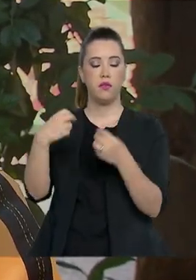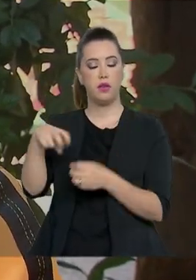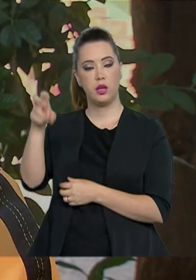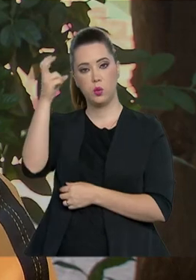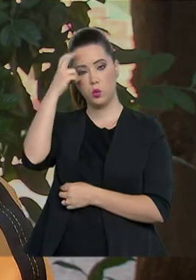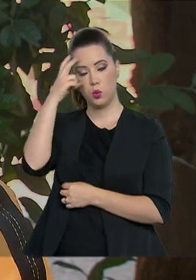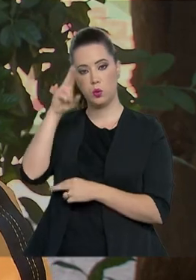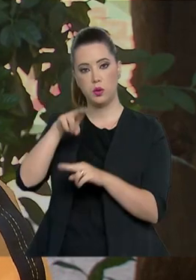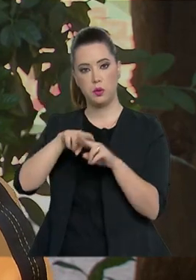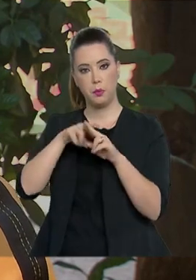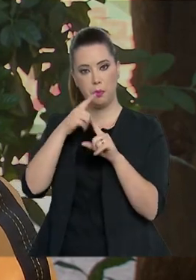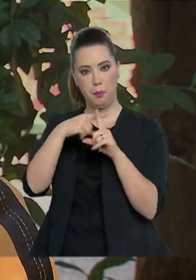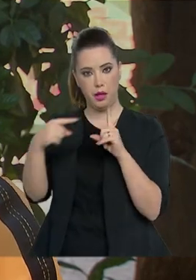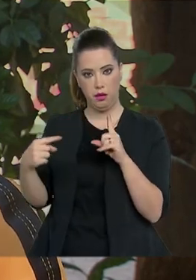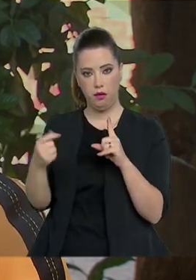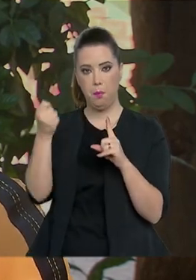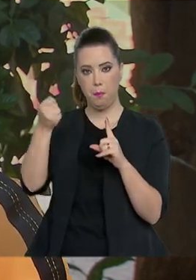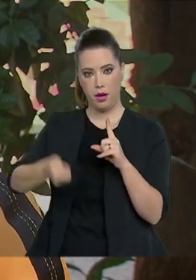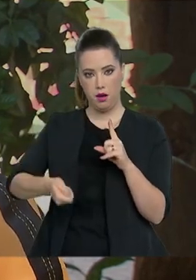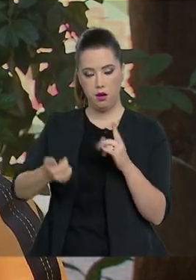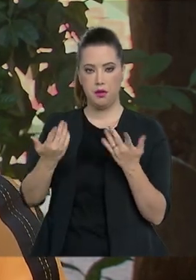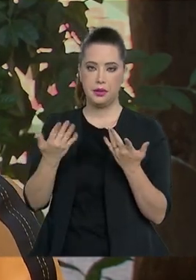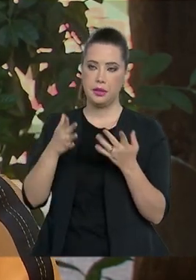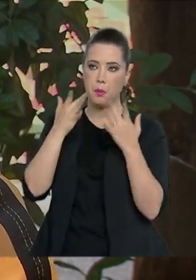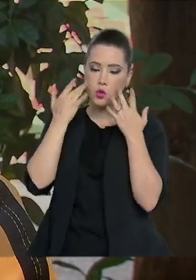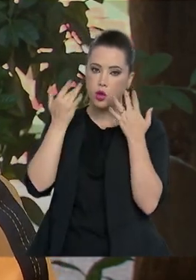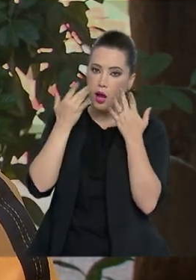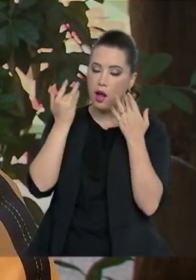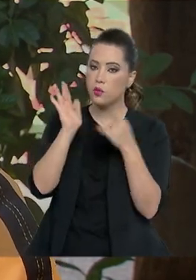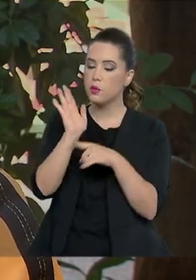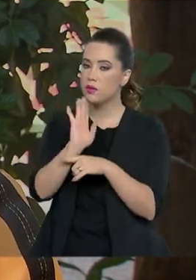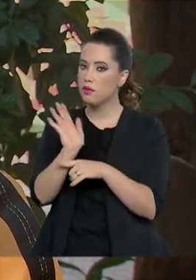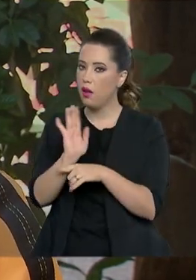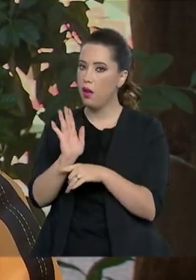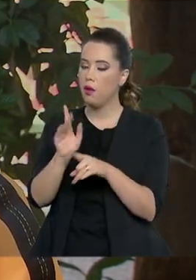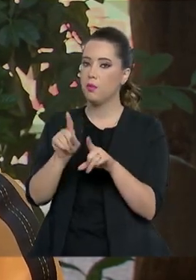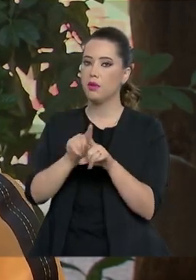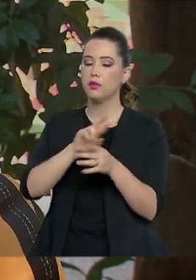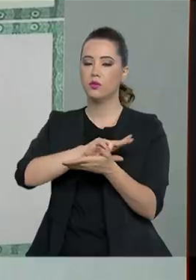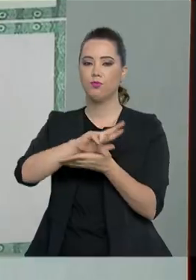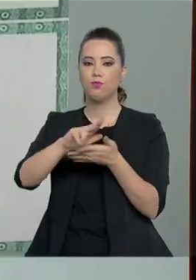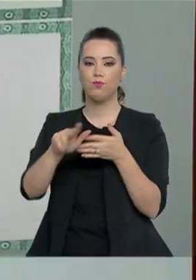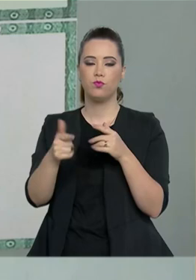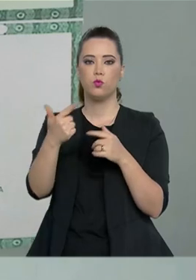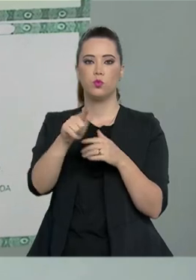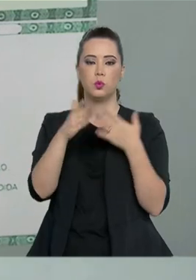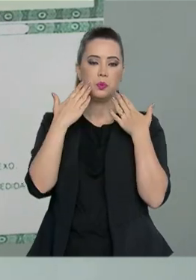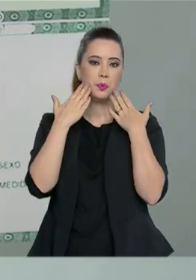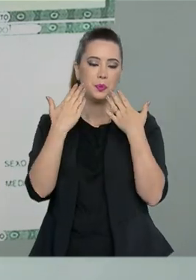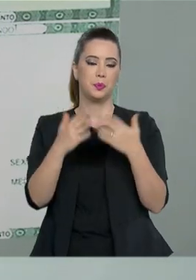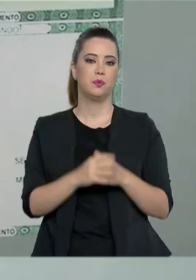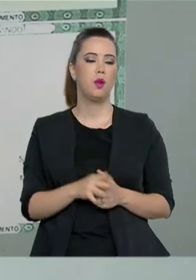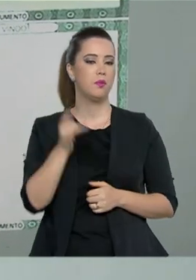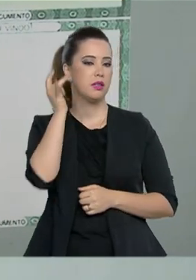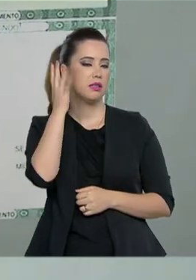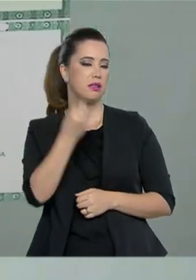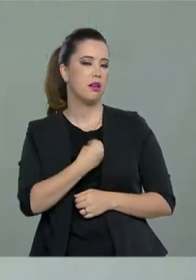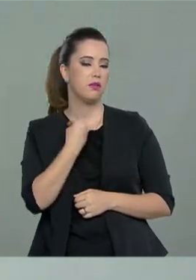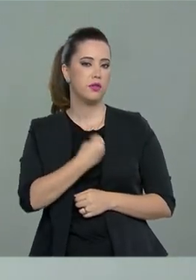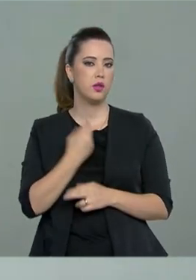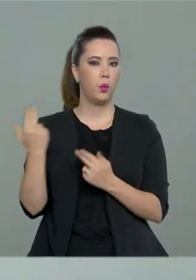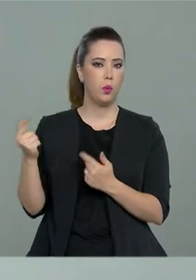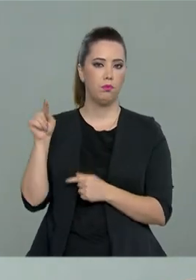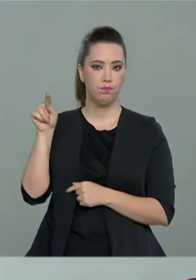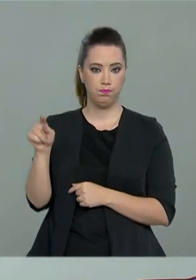por meia entrada, como teatro, cinema e outros espetáculos. Para facilitar a vida de alunos como